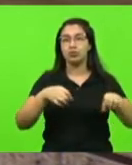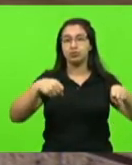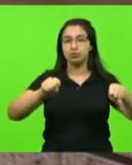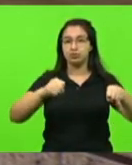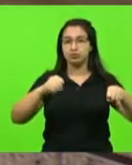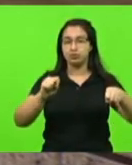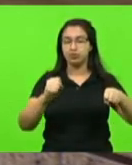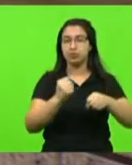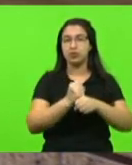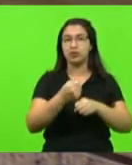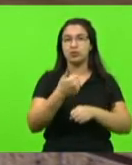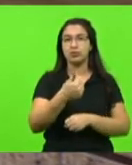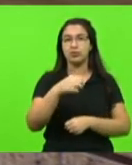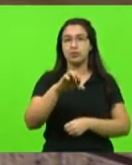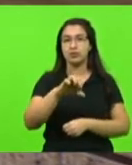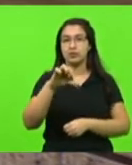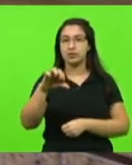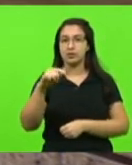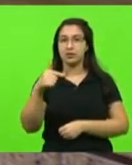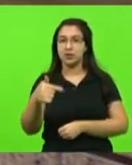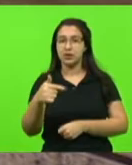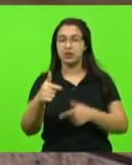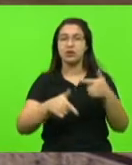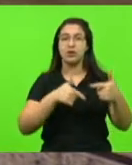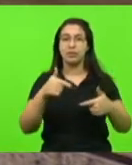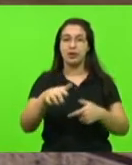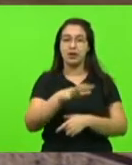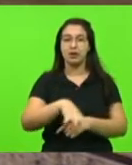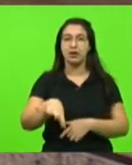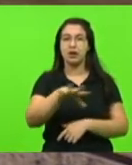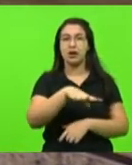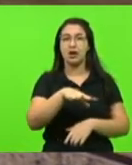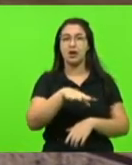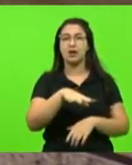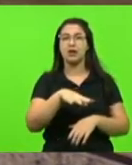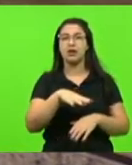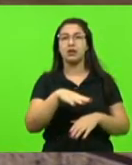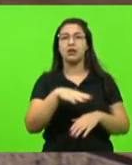1997, trabalhei na área de trânsito, depois fui comandante